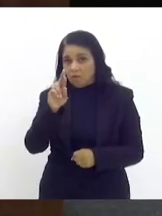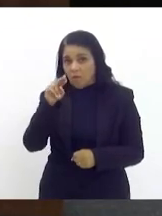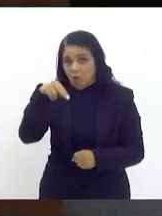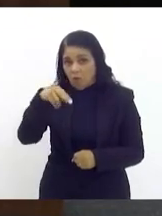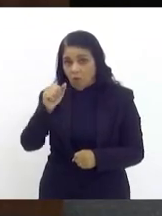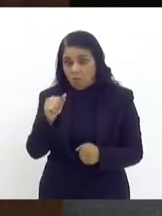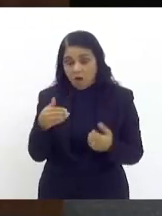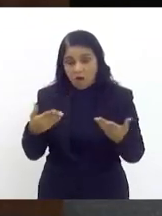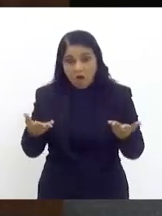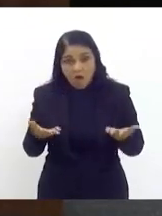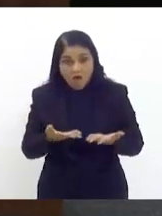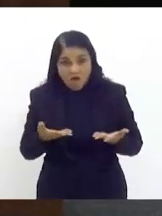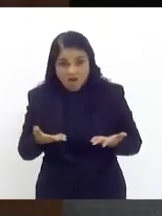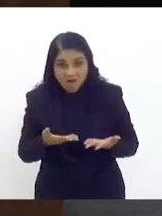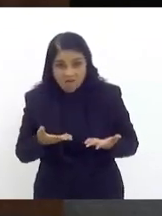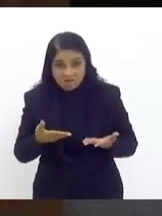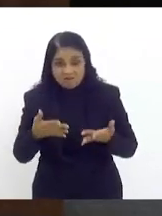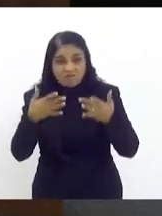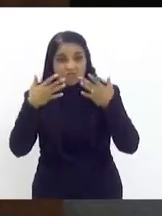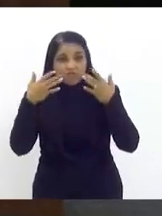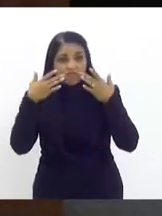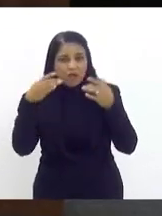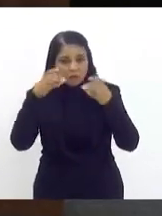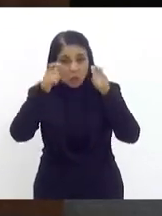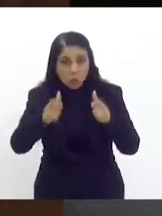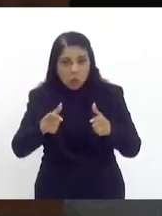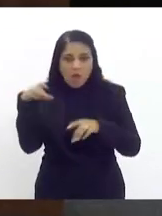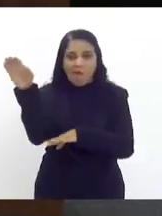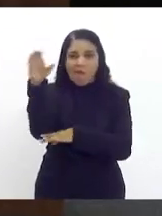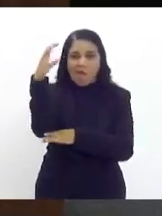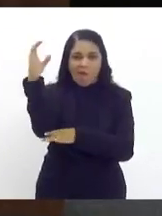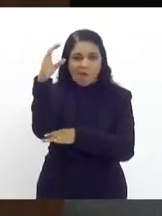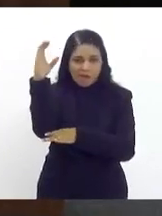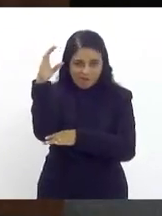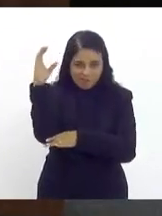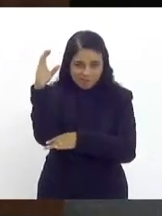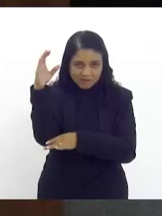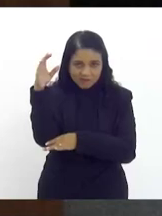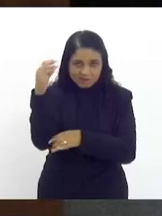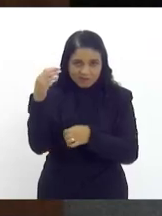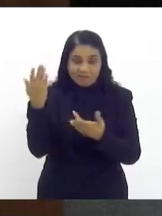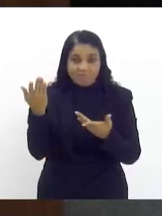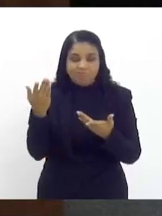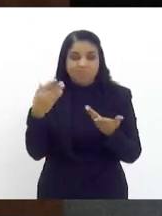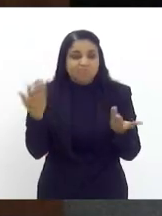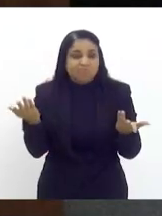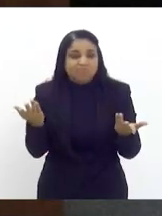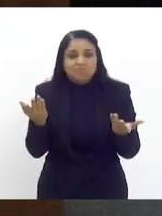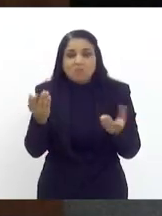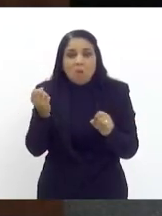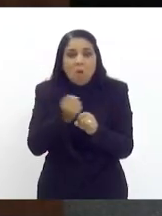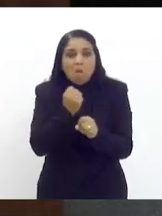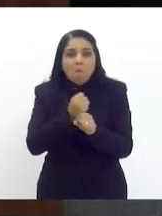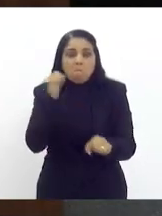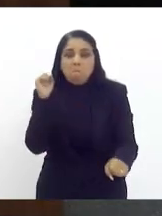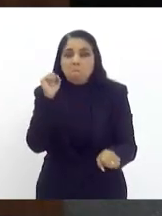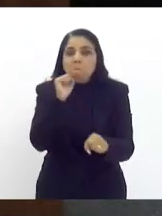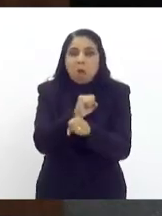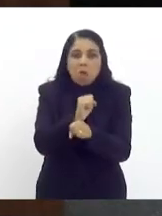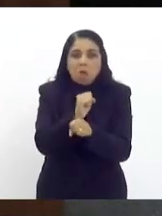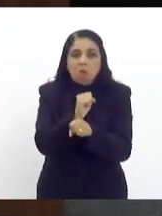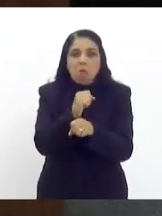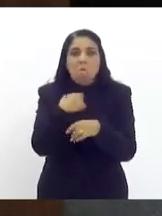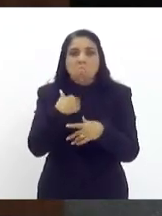está em Copacabana é um palácio de ruínas. Então, queria manifestar o quão para a população